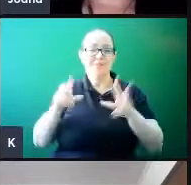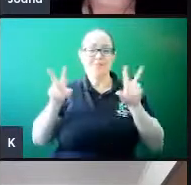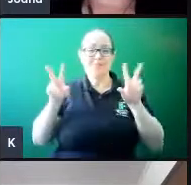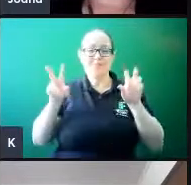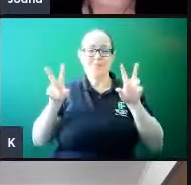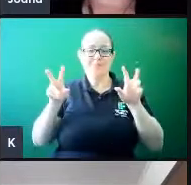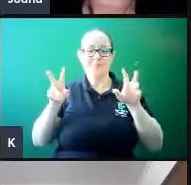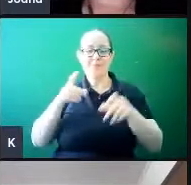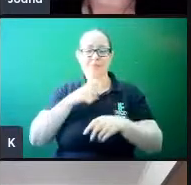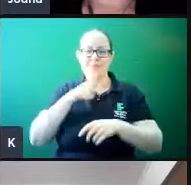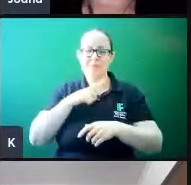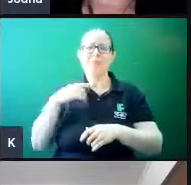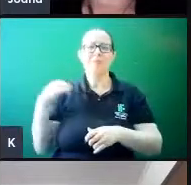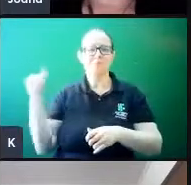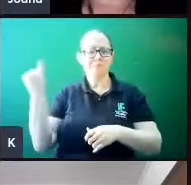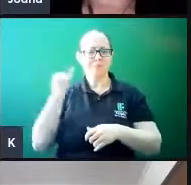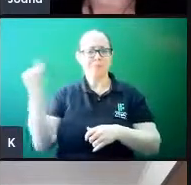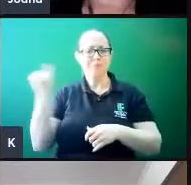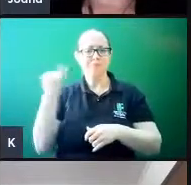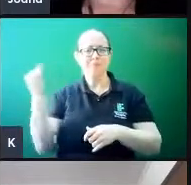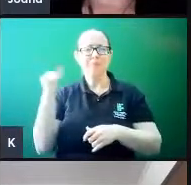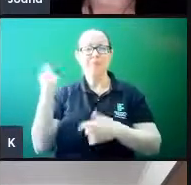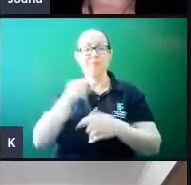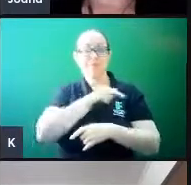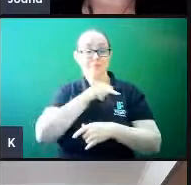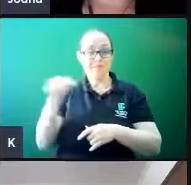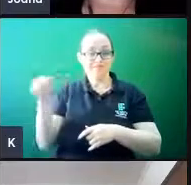bastante pertinente e que é o tema desta semana.